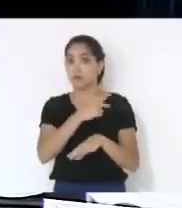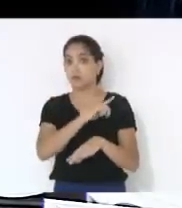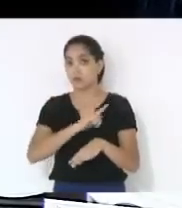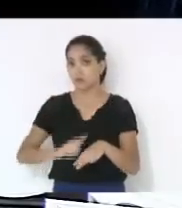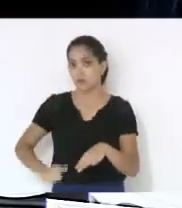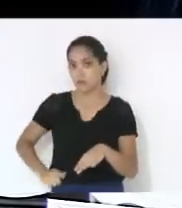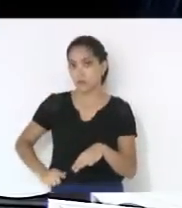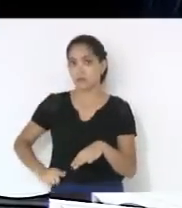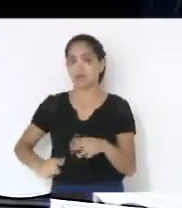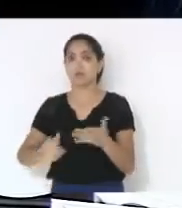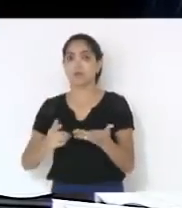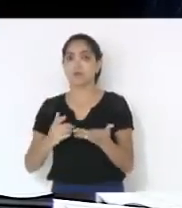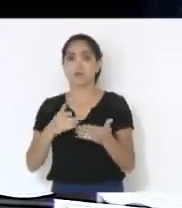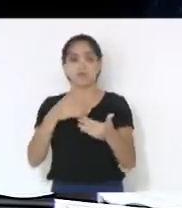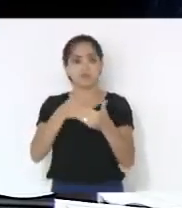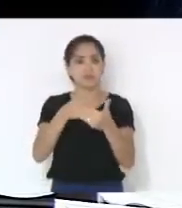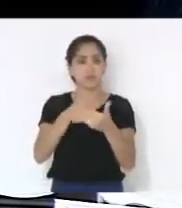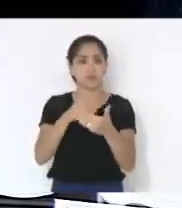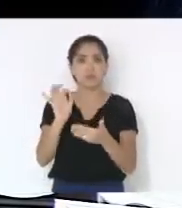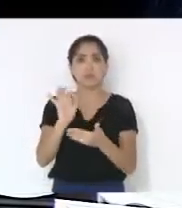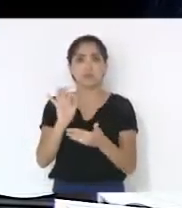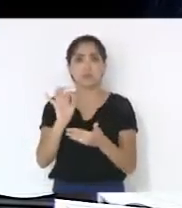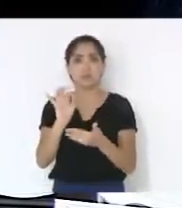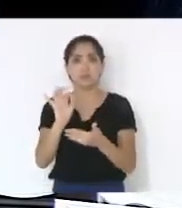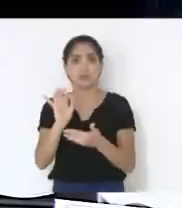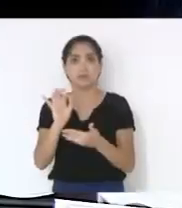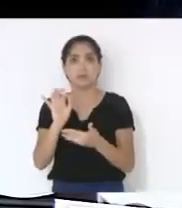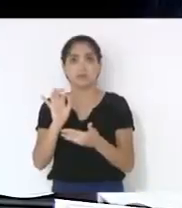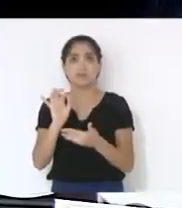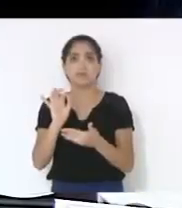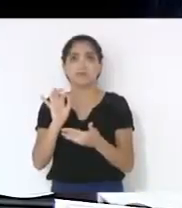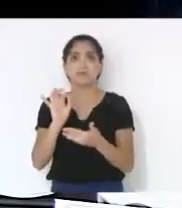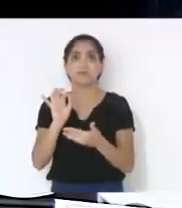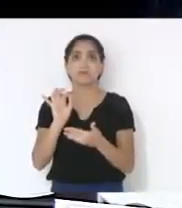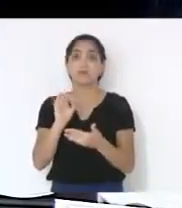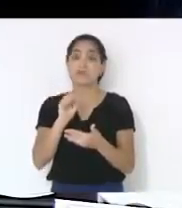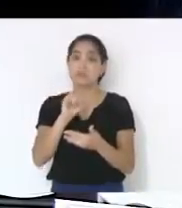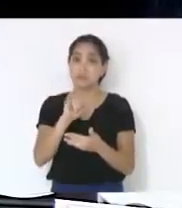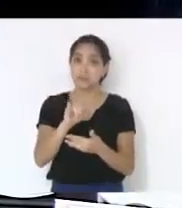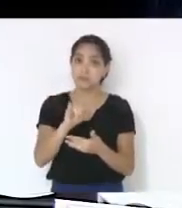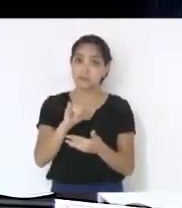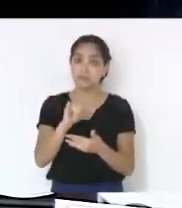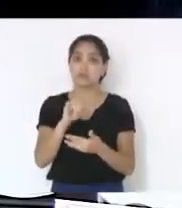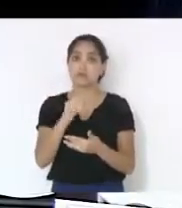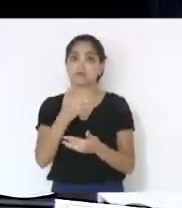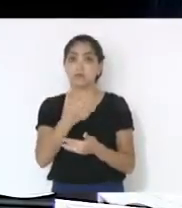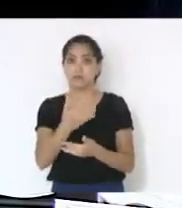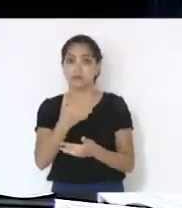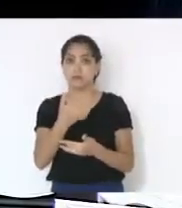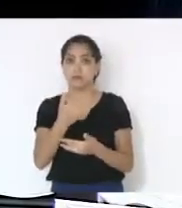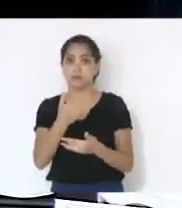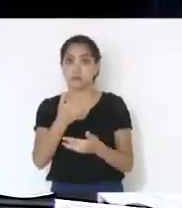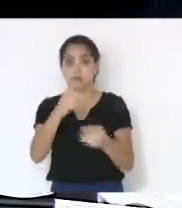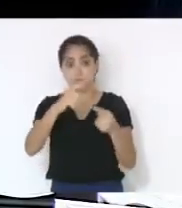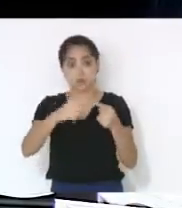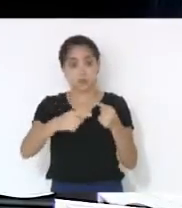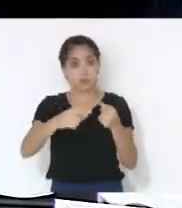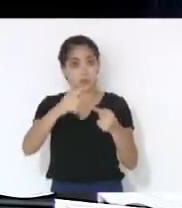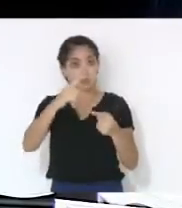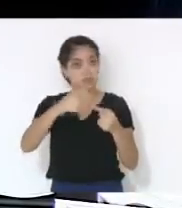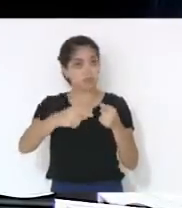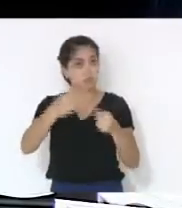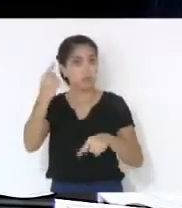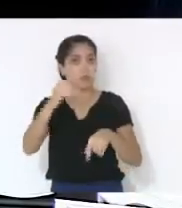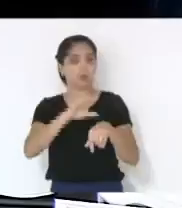nada impede... Então, se o deputado Manola for inconstitucional, então é